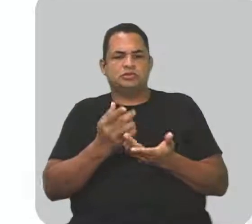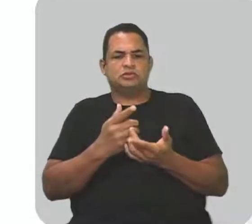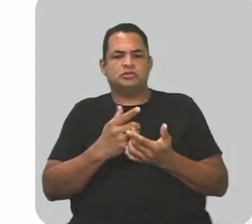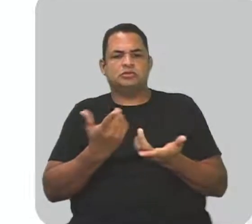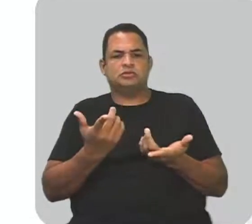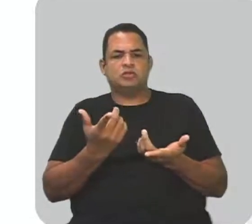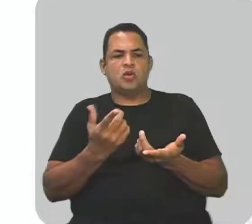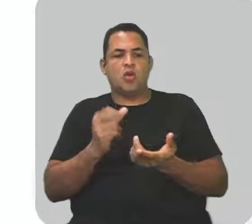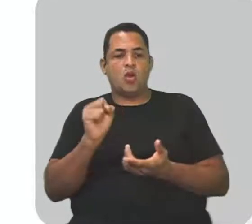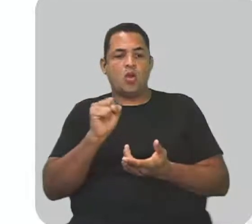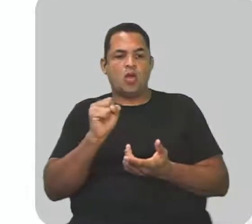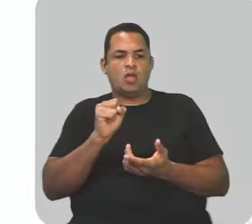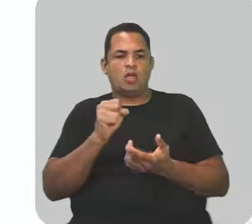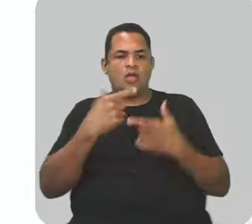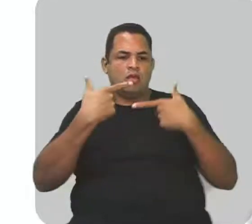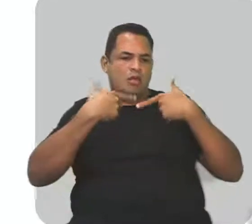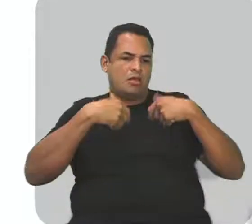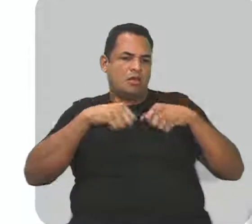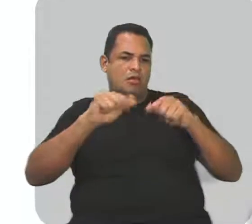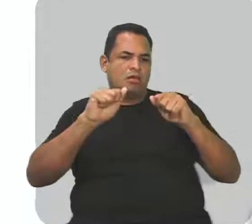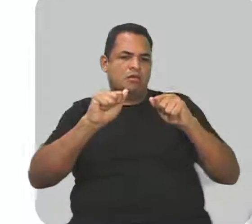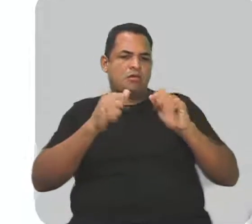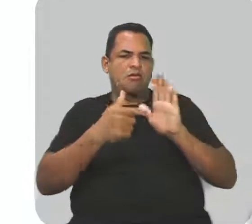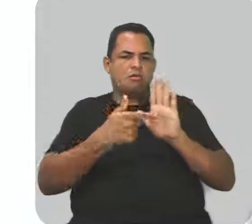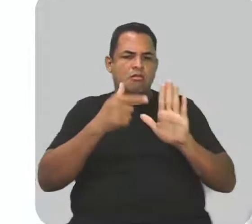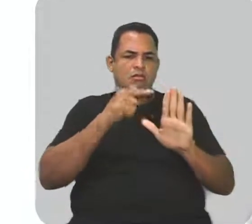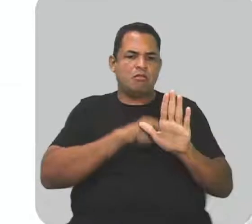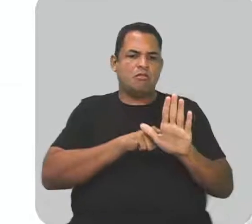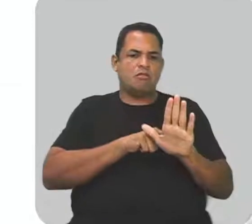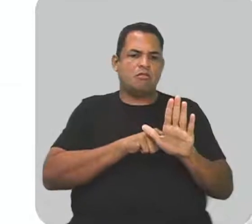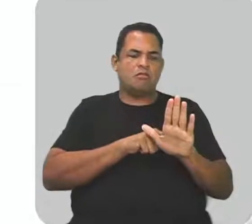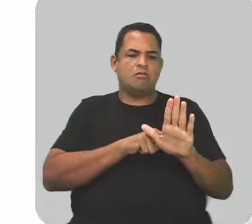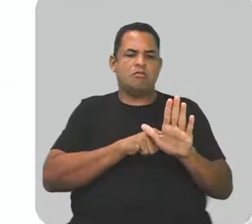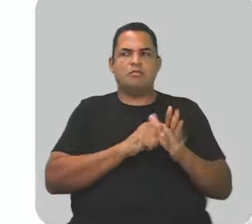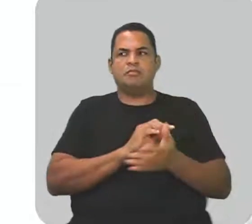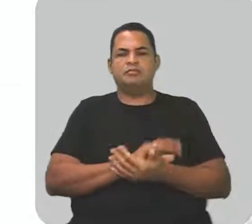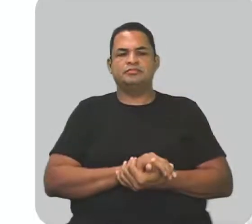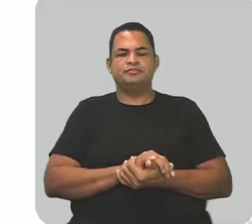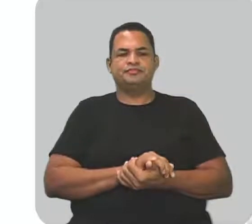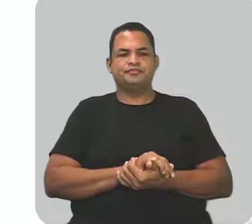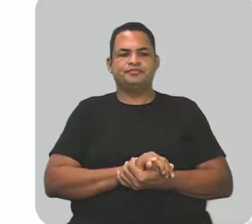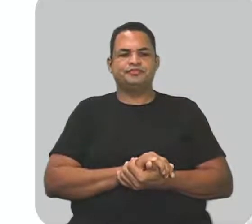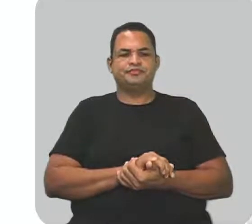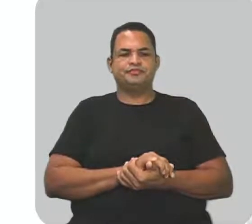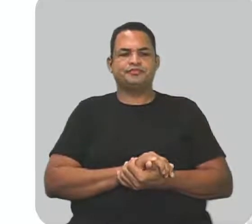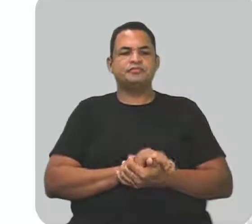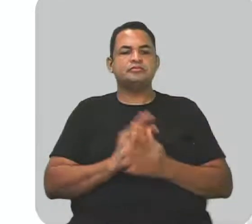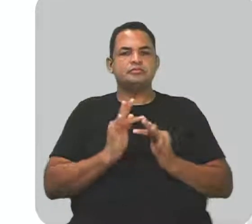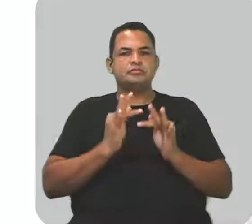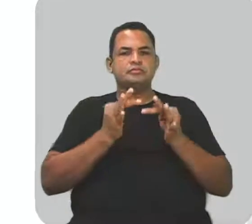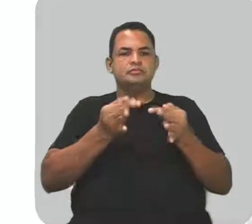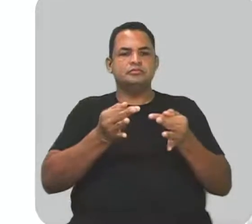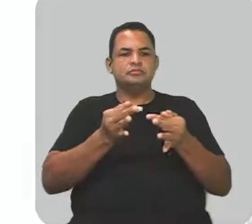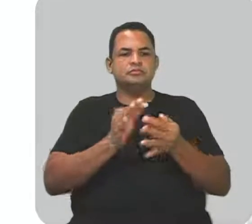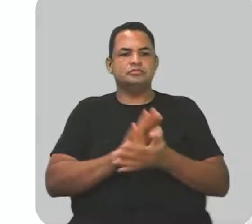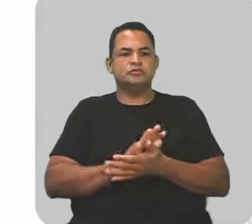Oitava. Linguagem conotativa, sentido figurado. E pra encerrar?